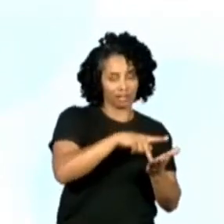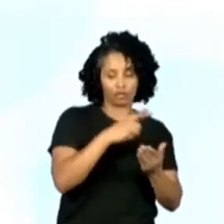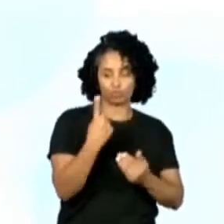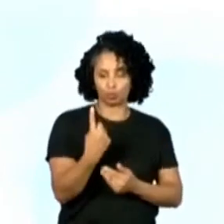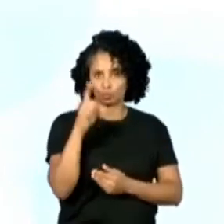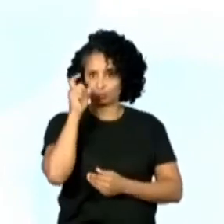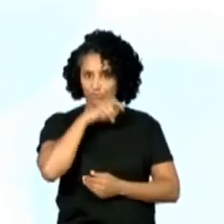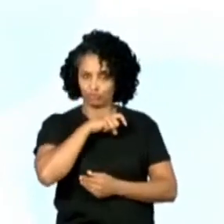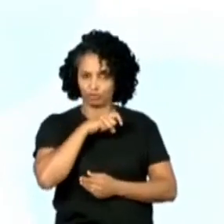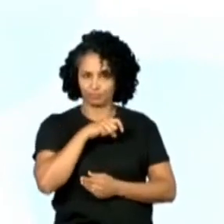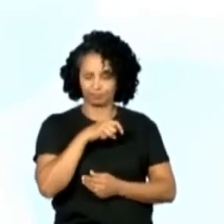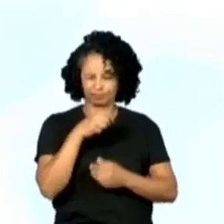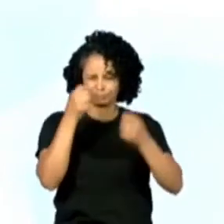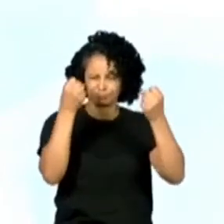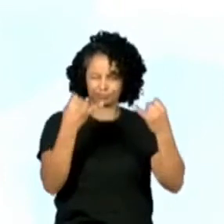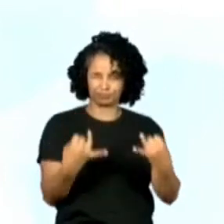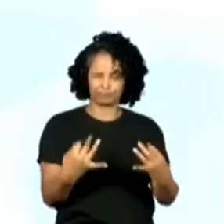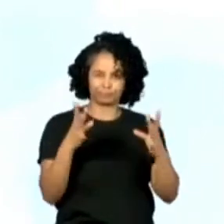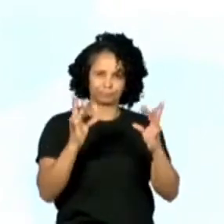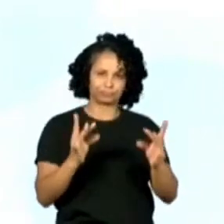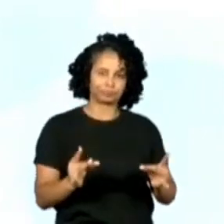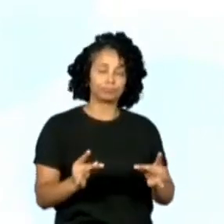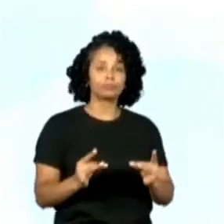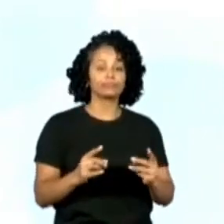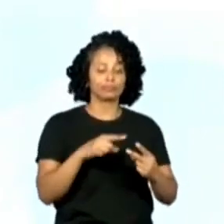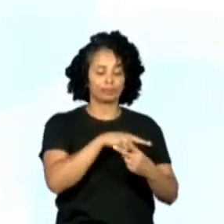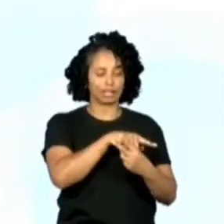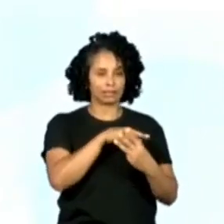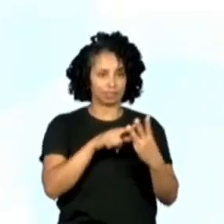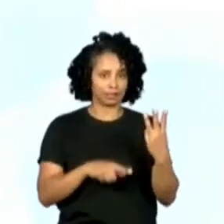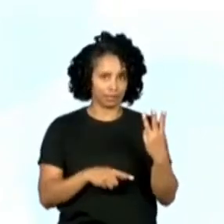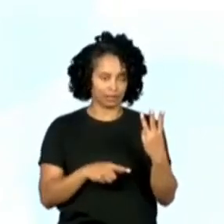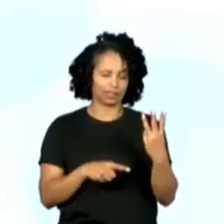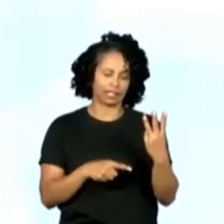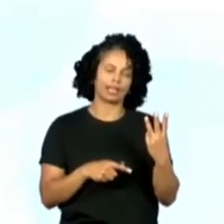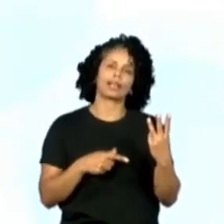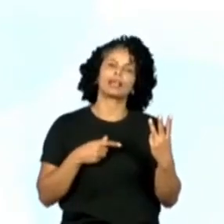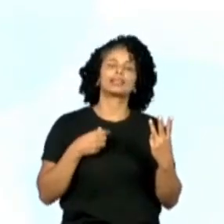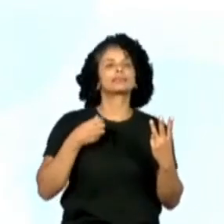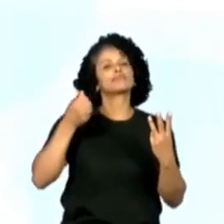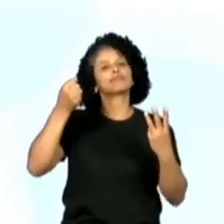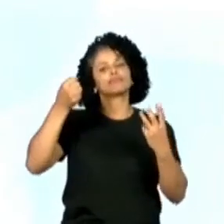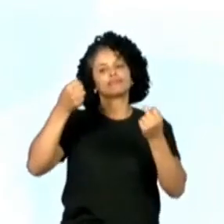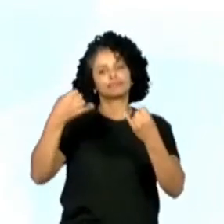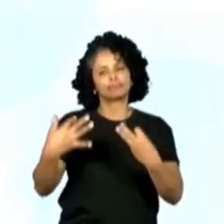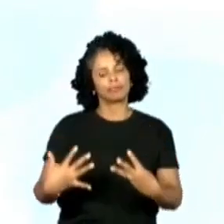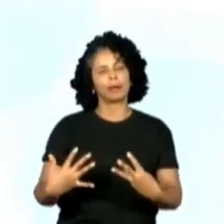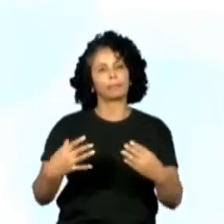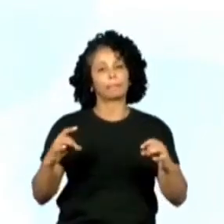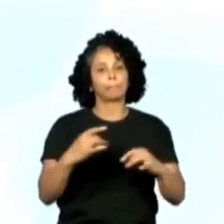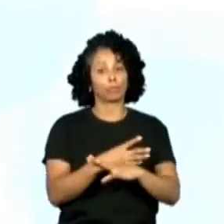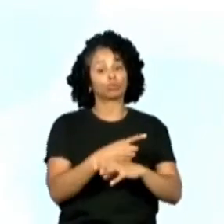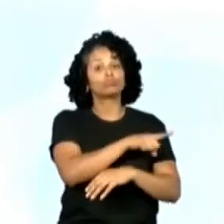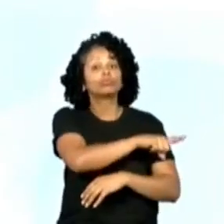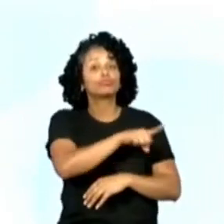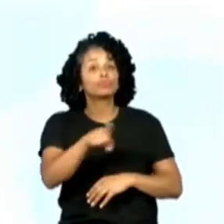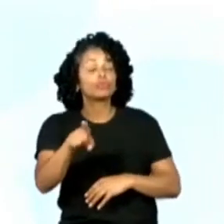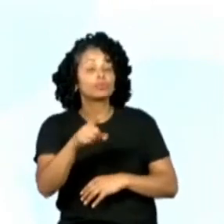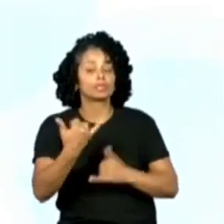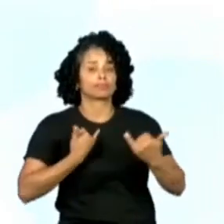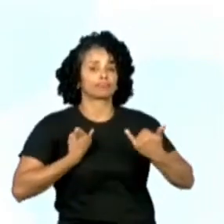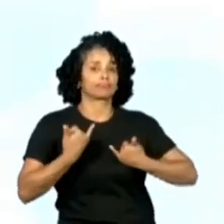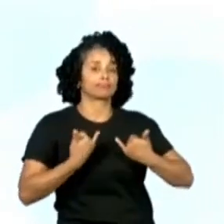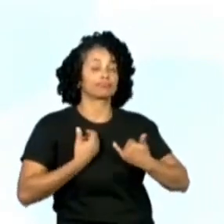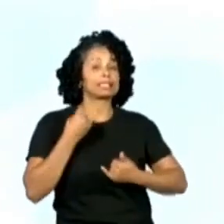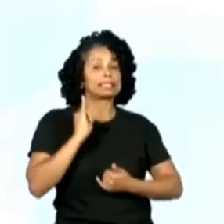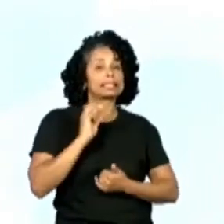Eu vou explicar. Eu vou fazer três afirmações sobre um professor. E aí você vai ter que me dizer qual delas